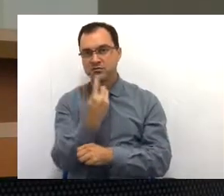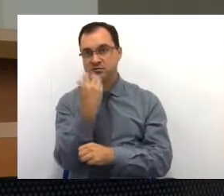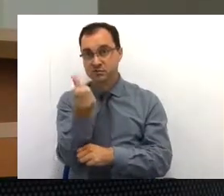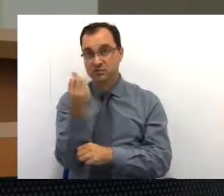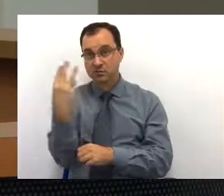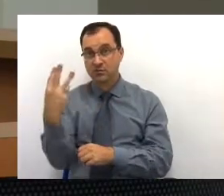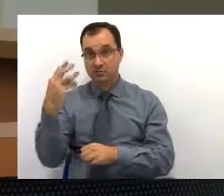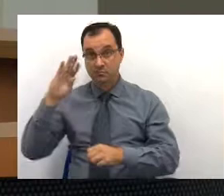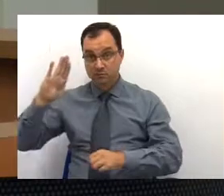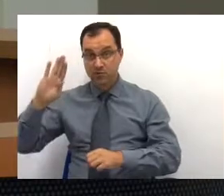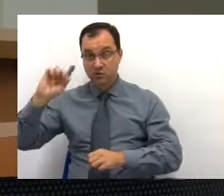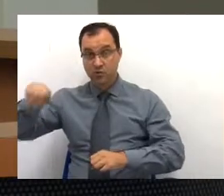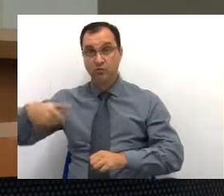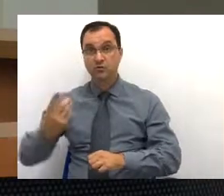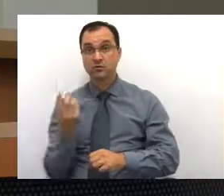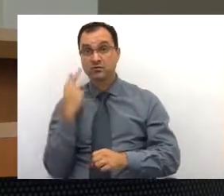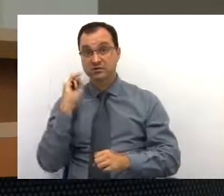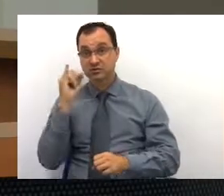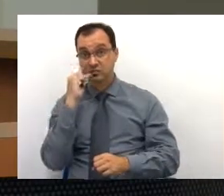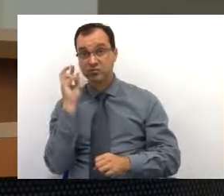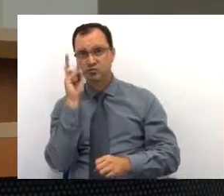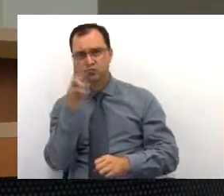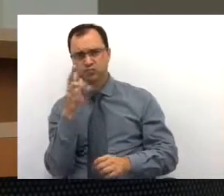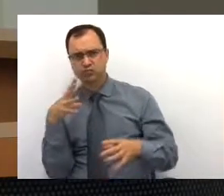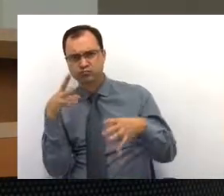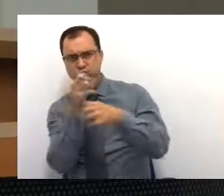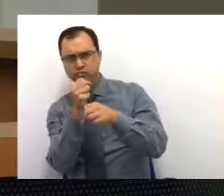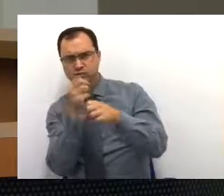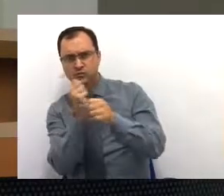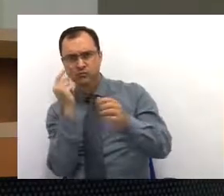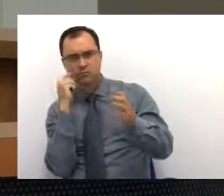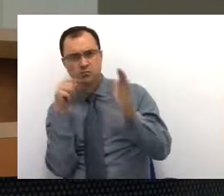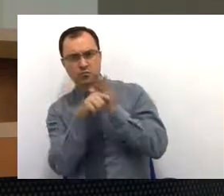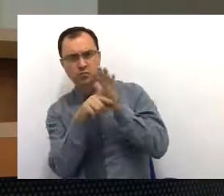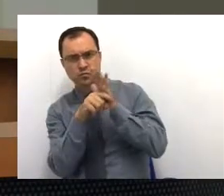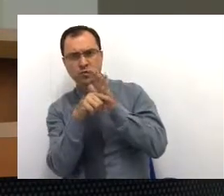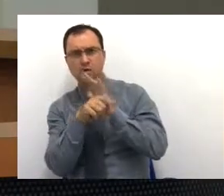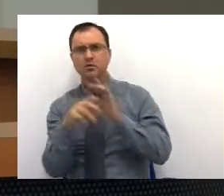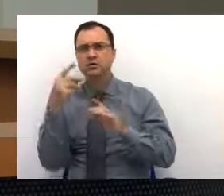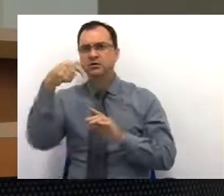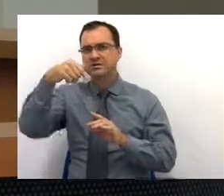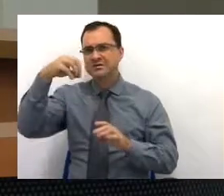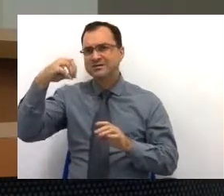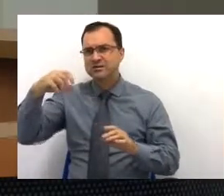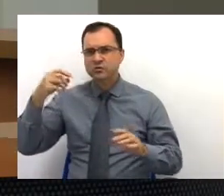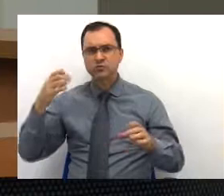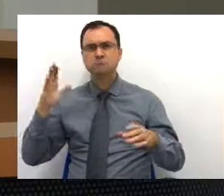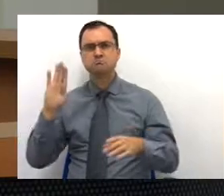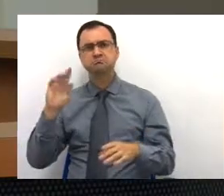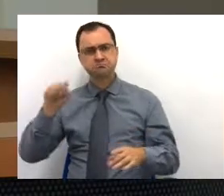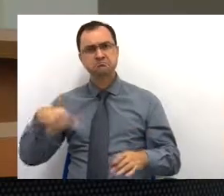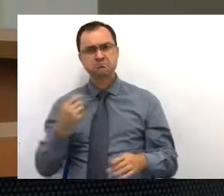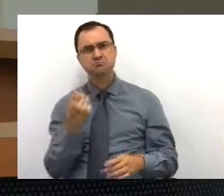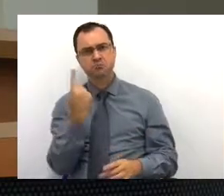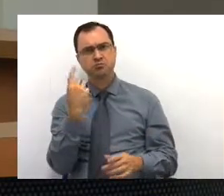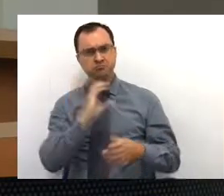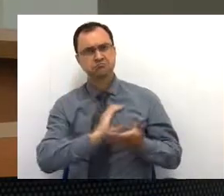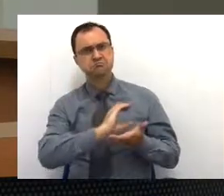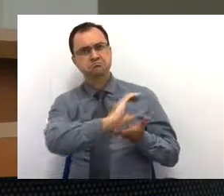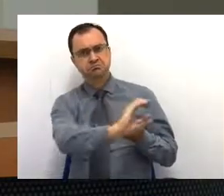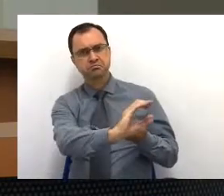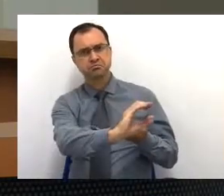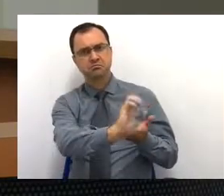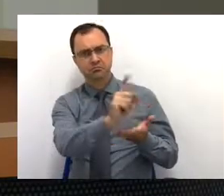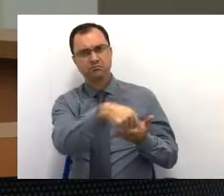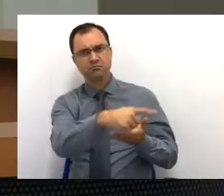milhões, então, se nós olharmos dentro do orçamento nosso de 700 milhões, uma boa parte já fica em